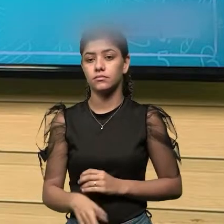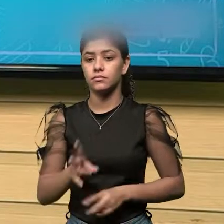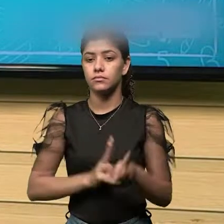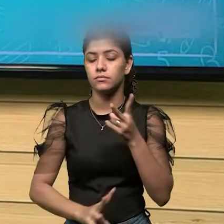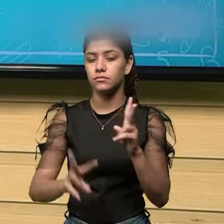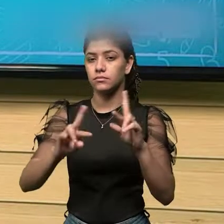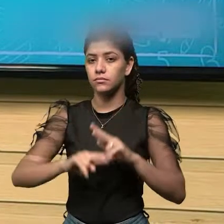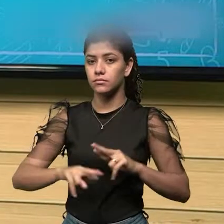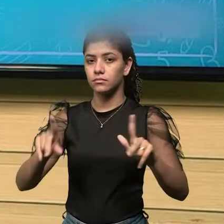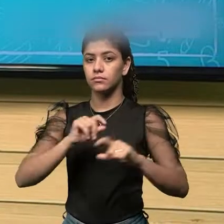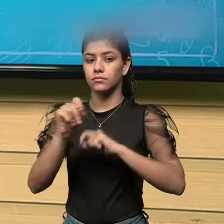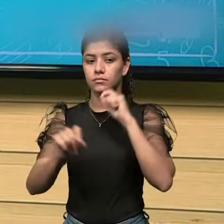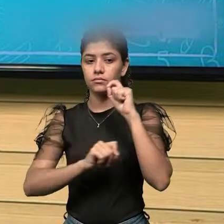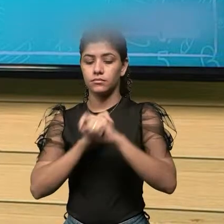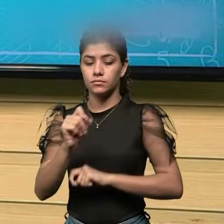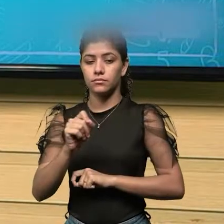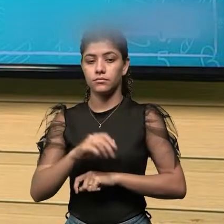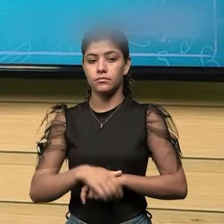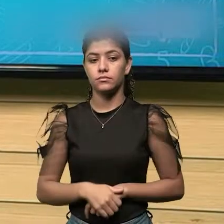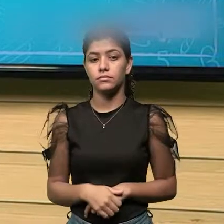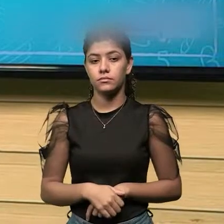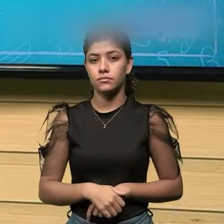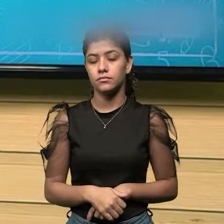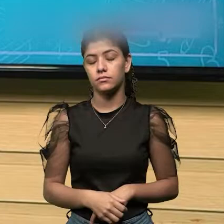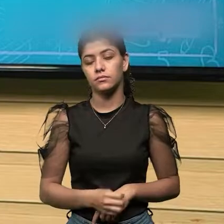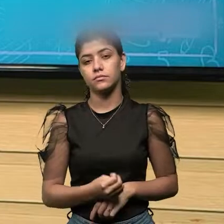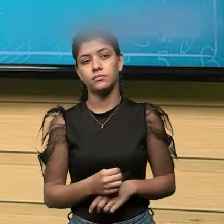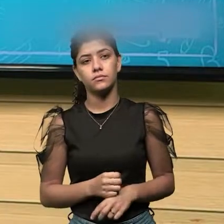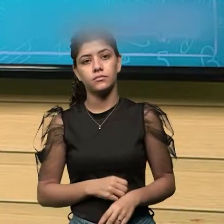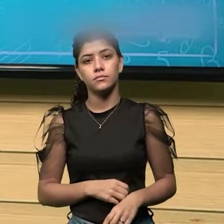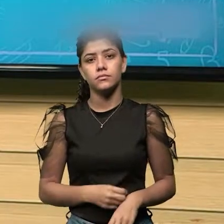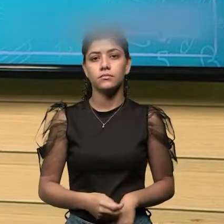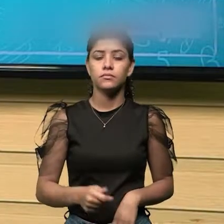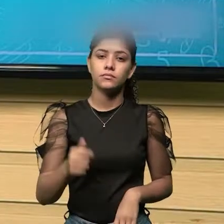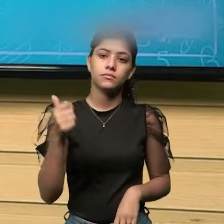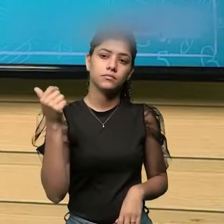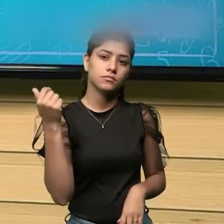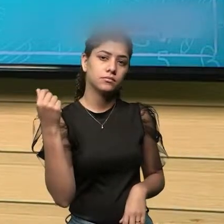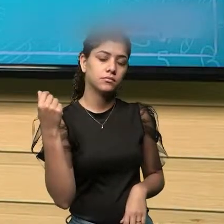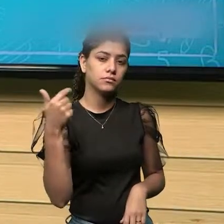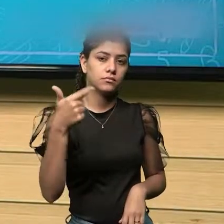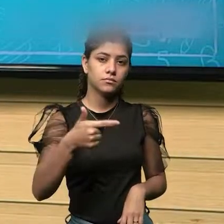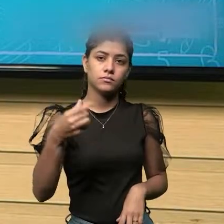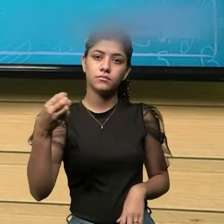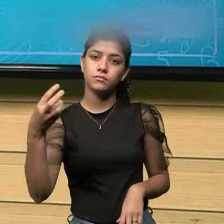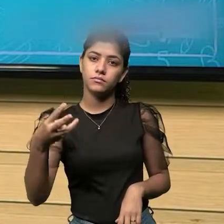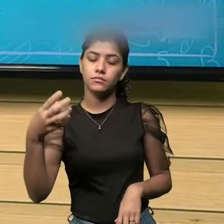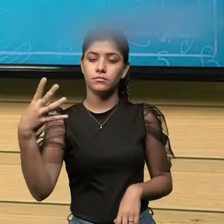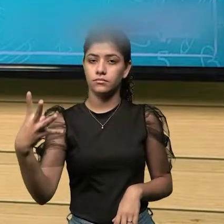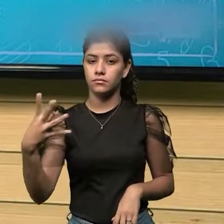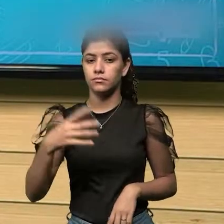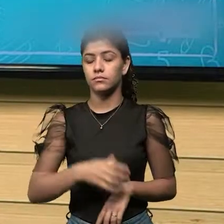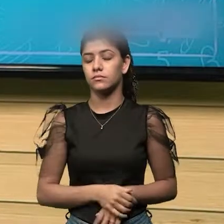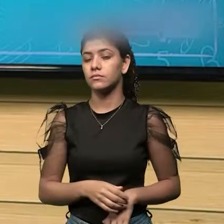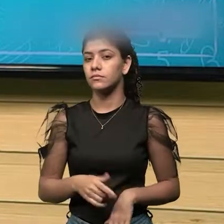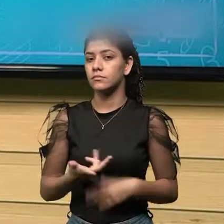ali na segunda, terceira, casa decimal. Isso para os instrumentos de precisão